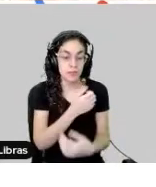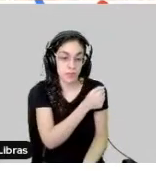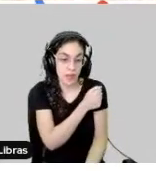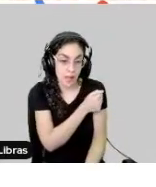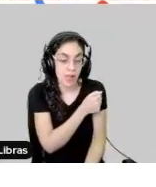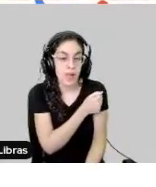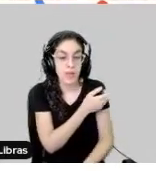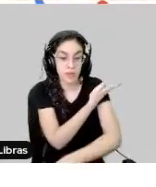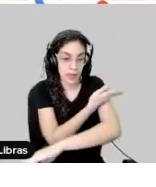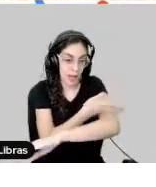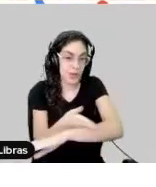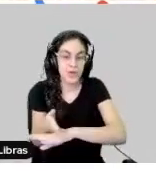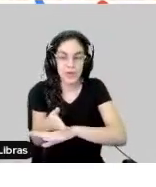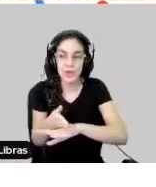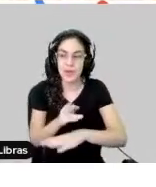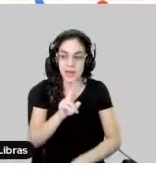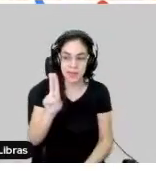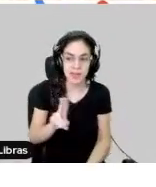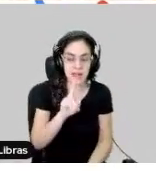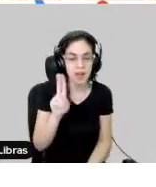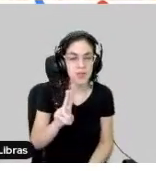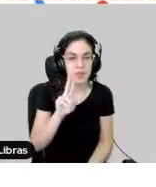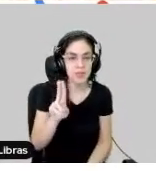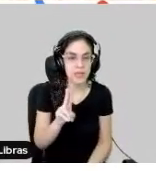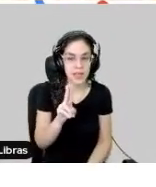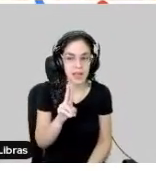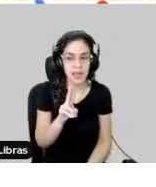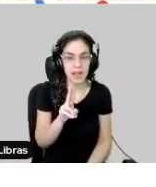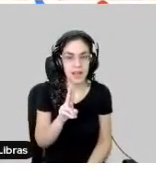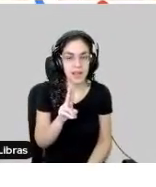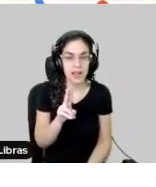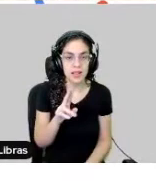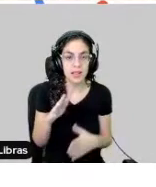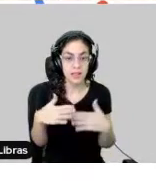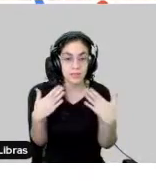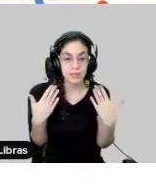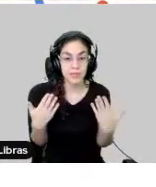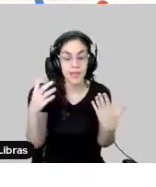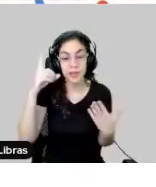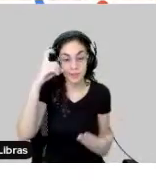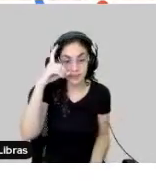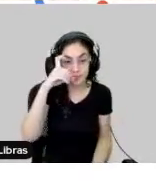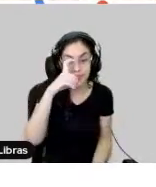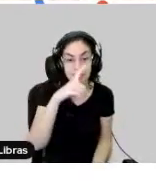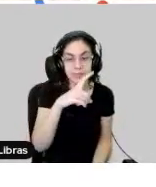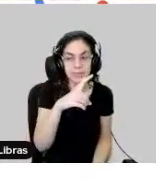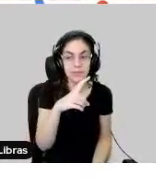a utilizar a plataforma. Então, a nossa dificuldade, o nosso